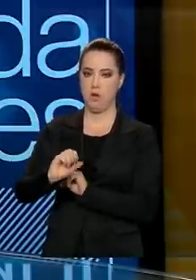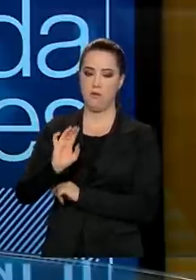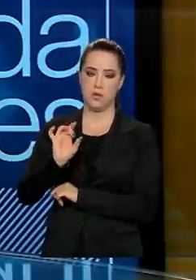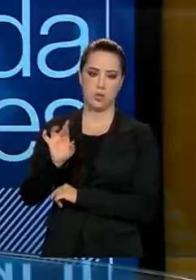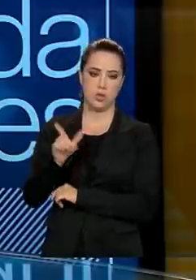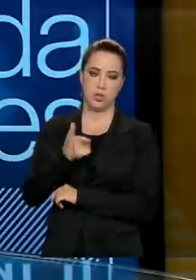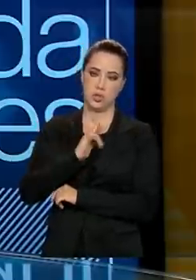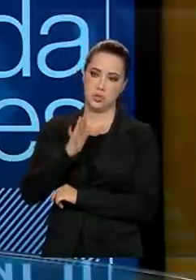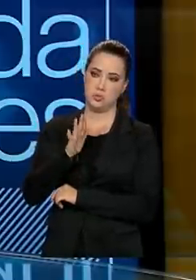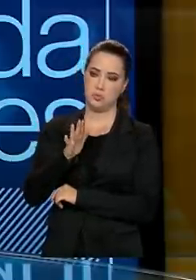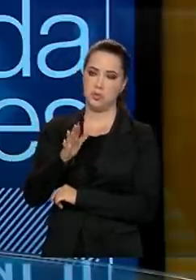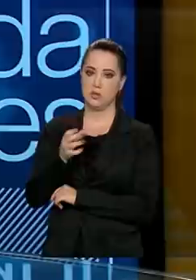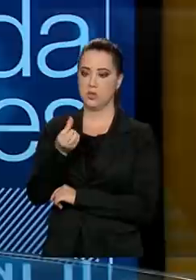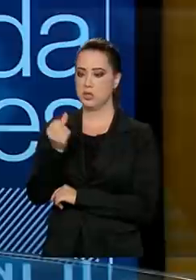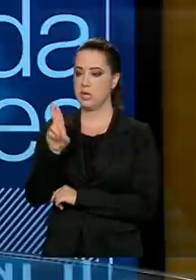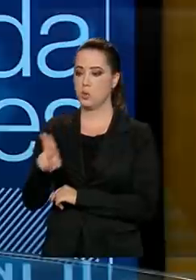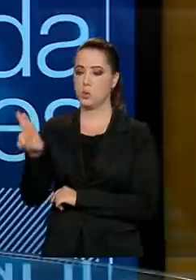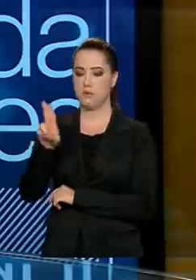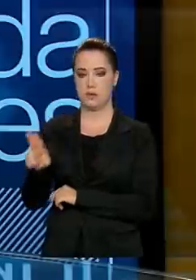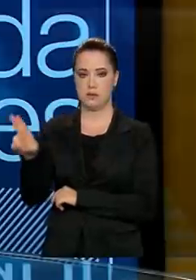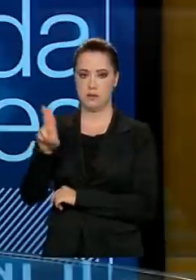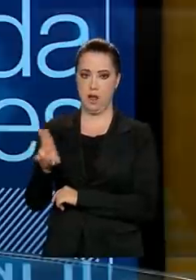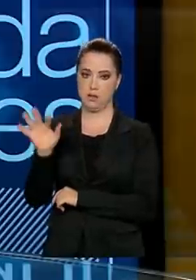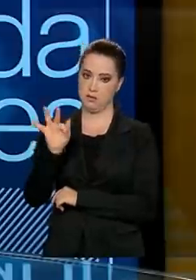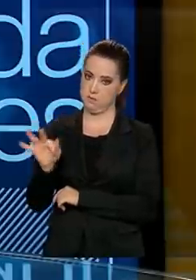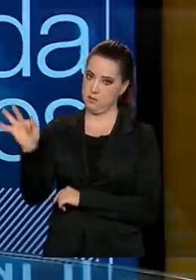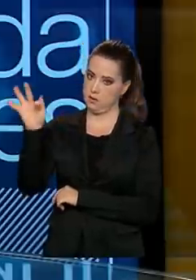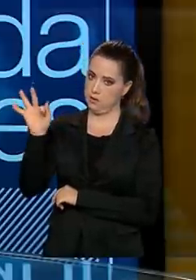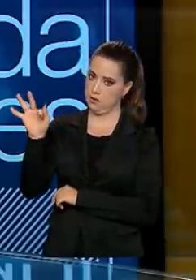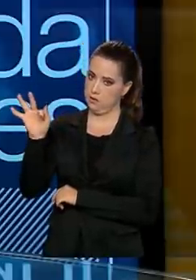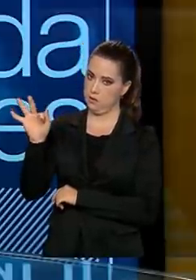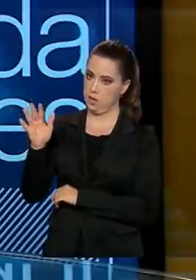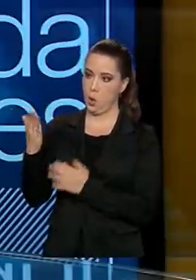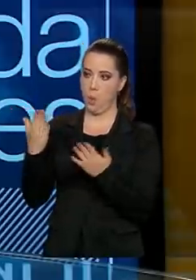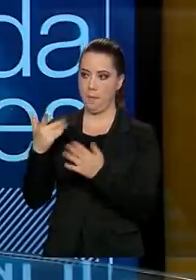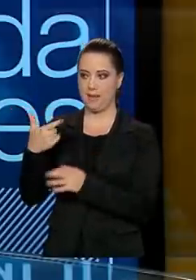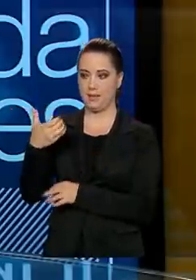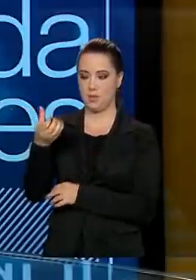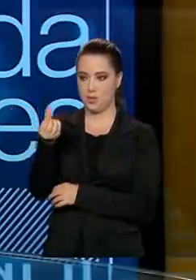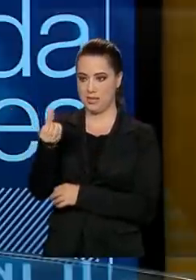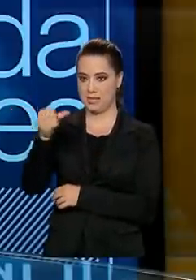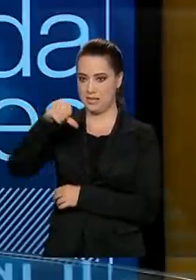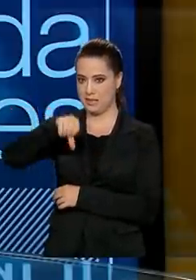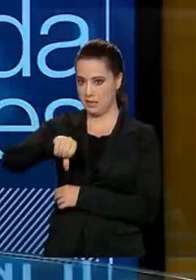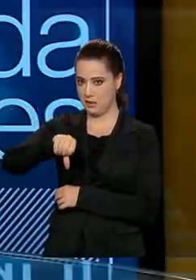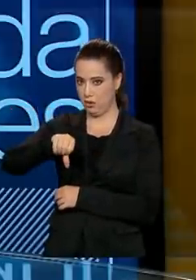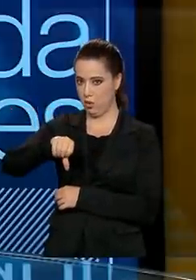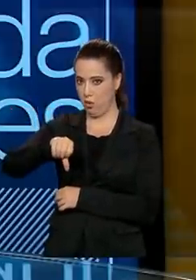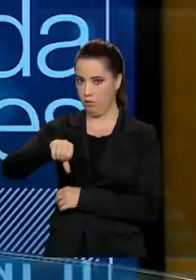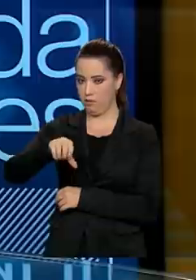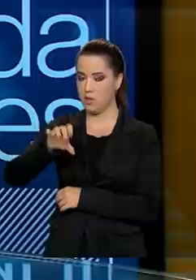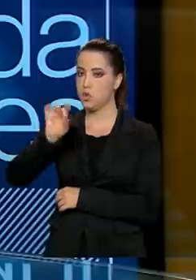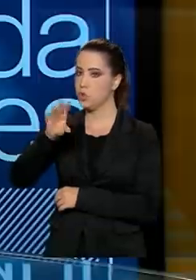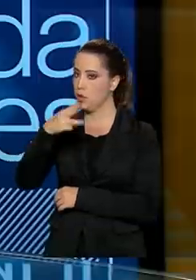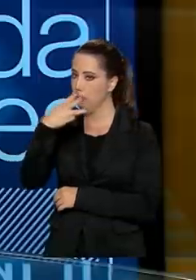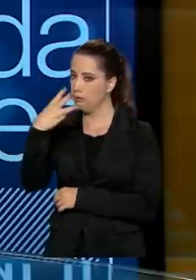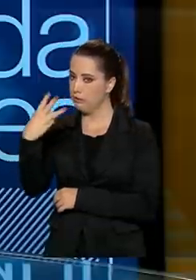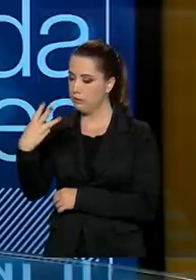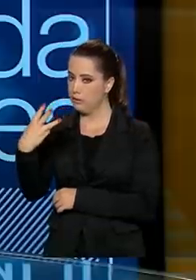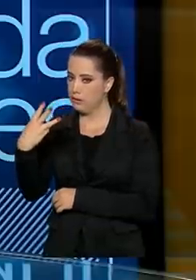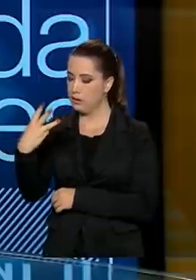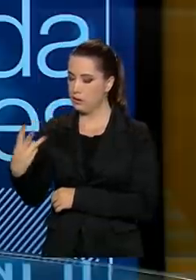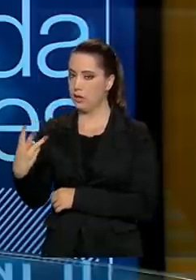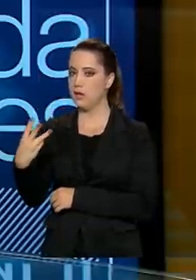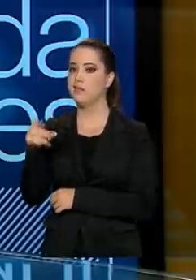nós só tínhamos seis universidades federais, de 69, que eram uma unidade de inovação Embrapi.